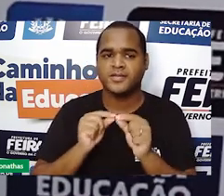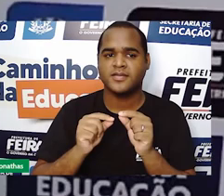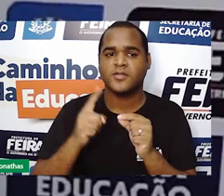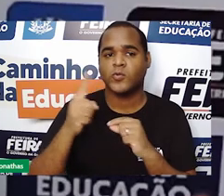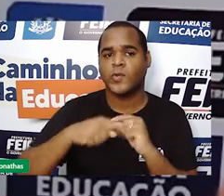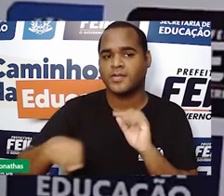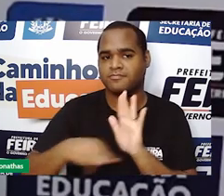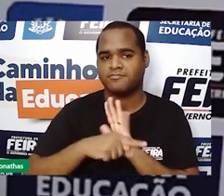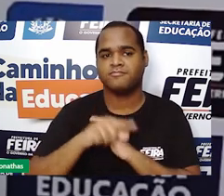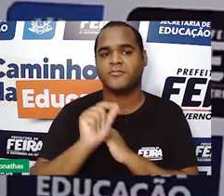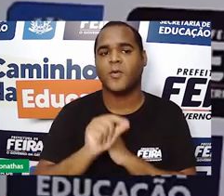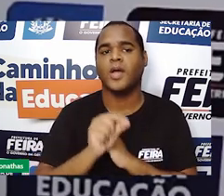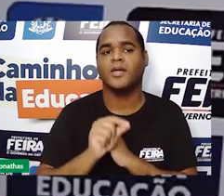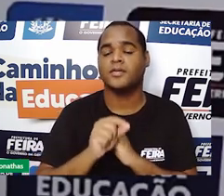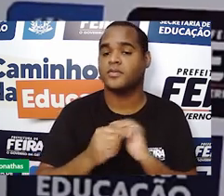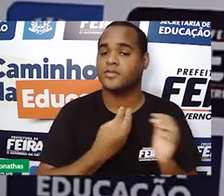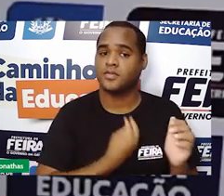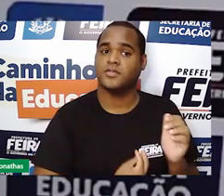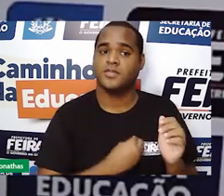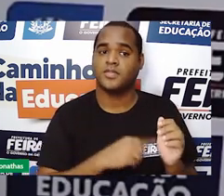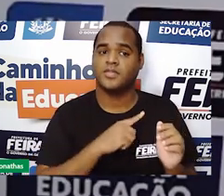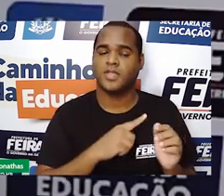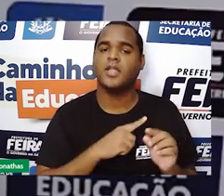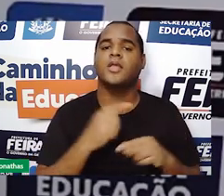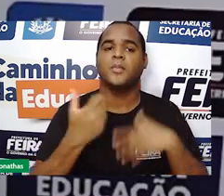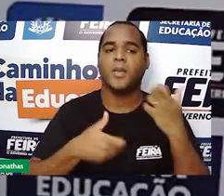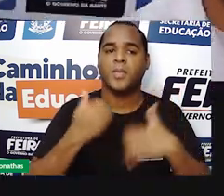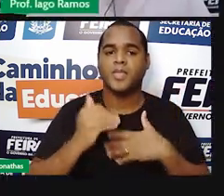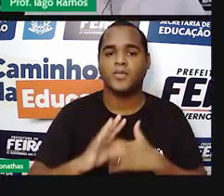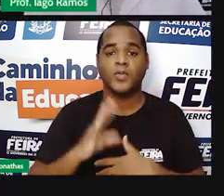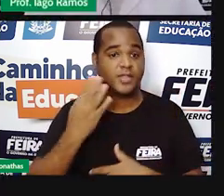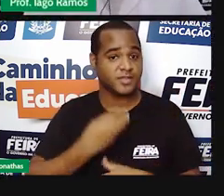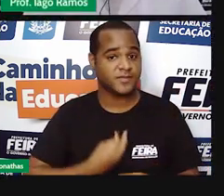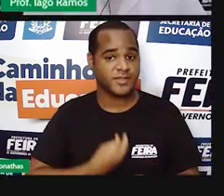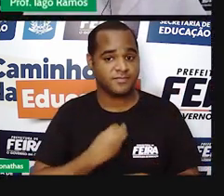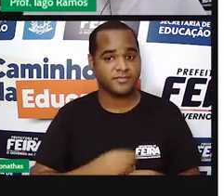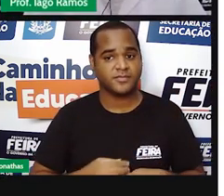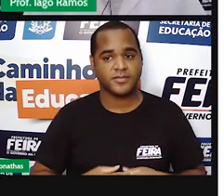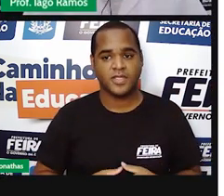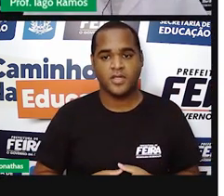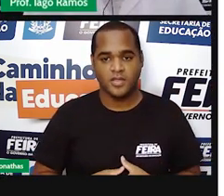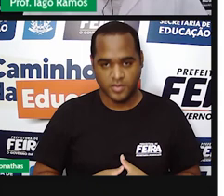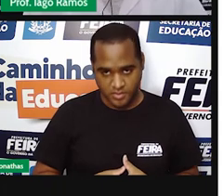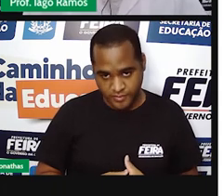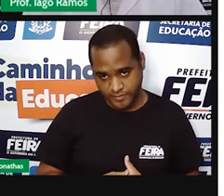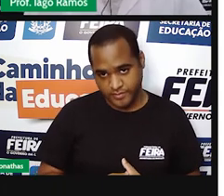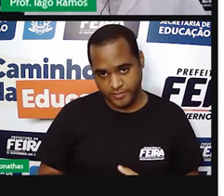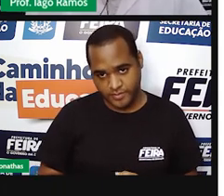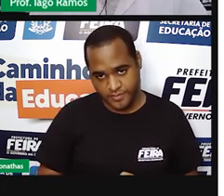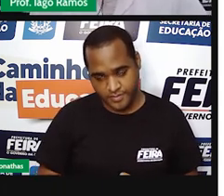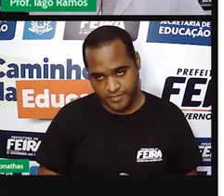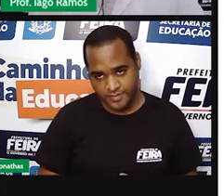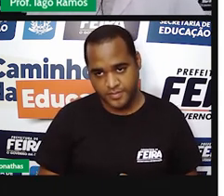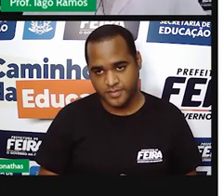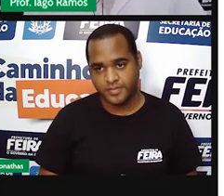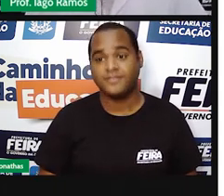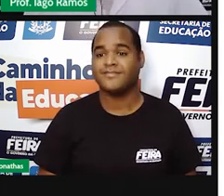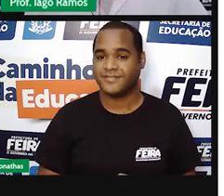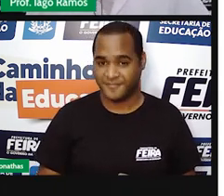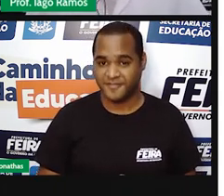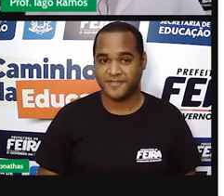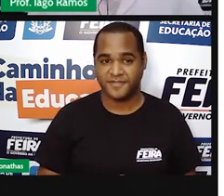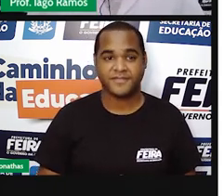parte de situações que cercam as nossas vidas. Tá bom? Então, a tela já apareceu.